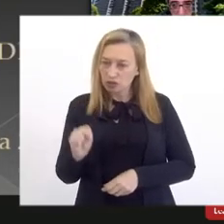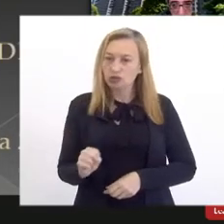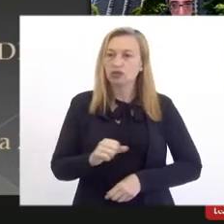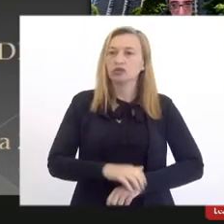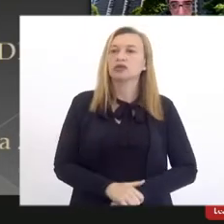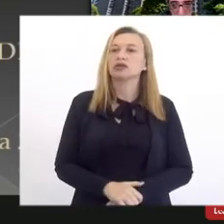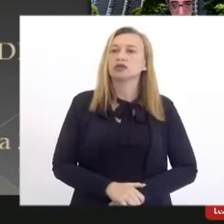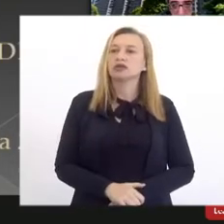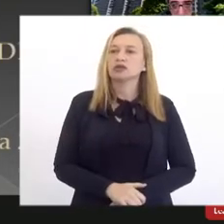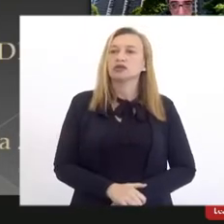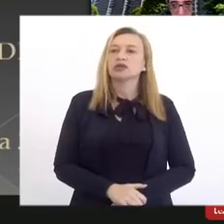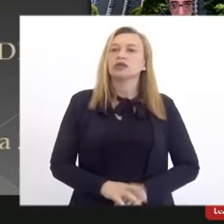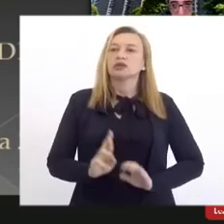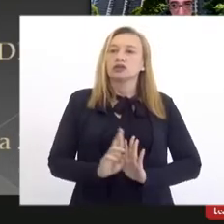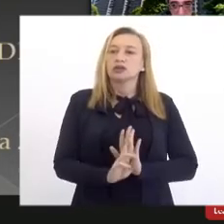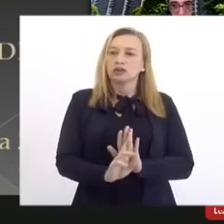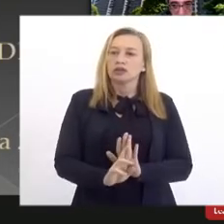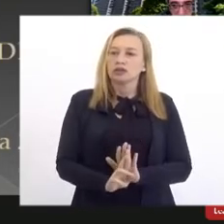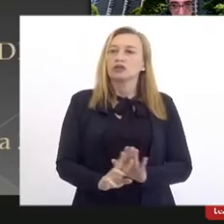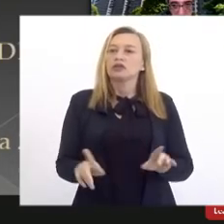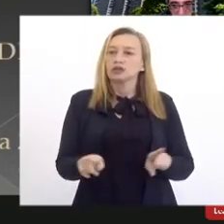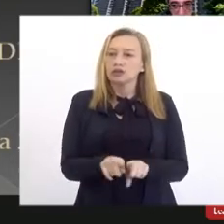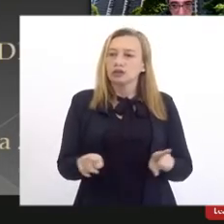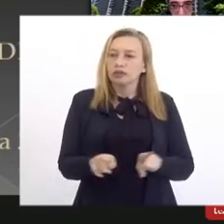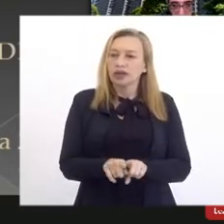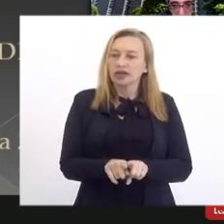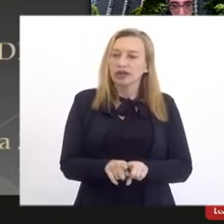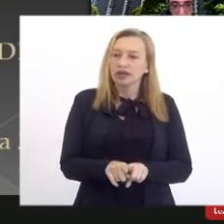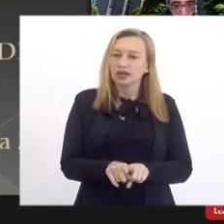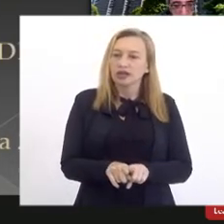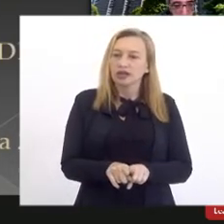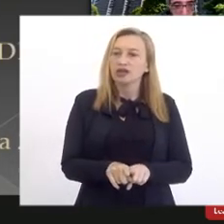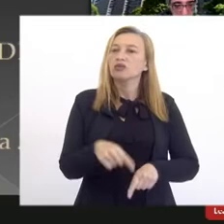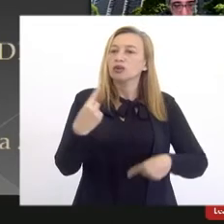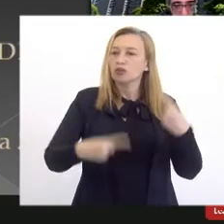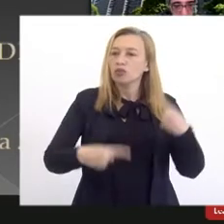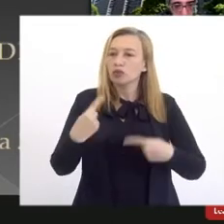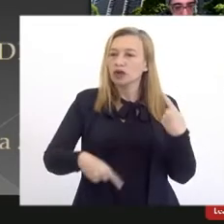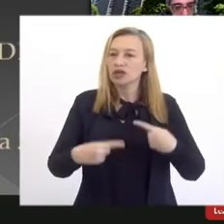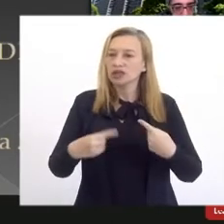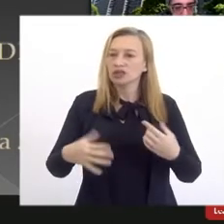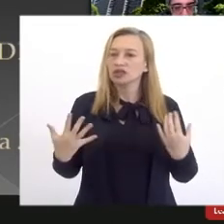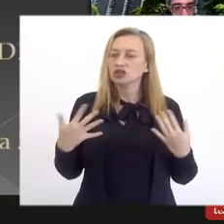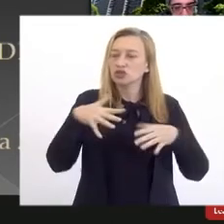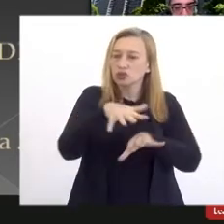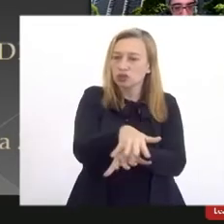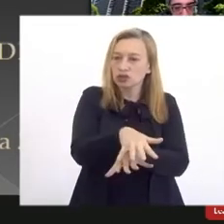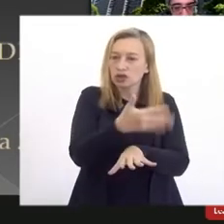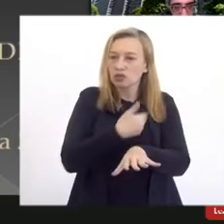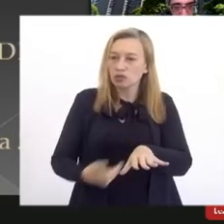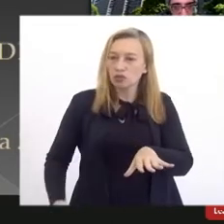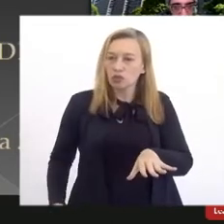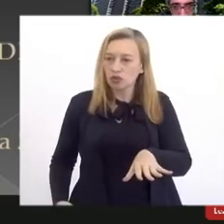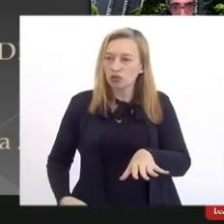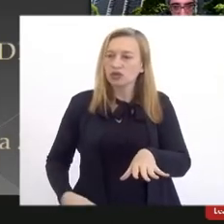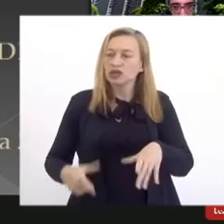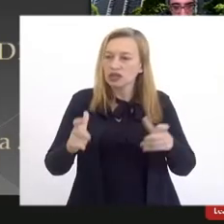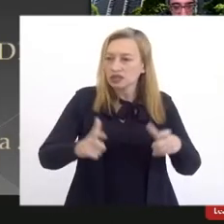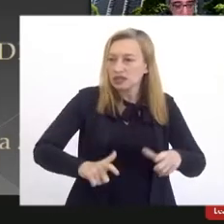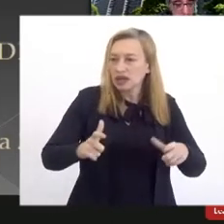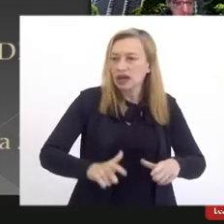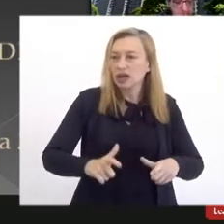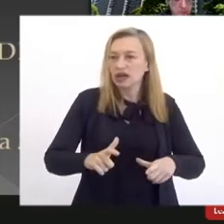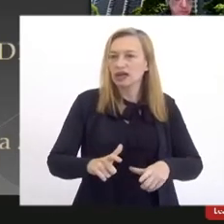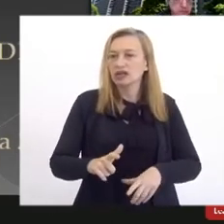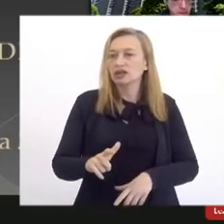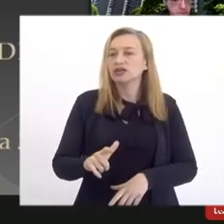e representa a consolidação de uma política pública de inclusão nessa região de baixo